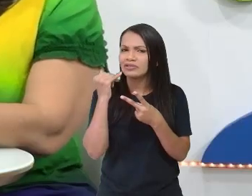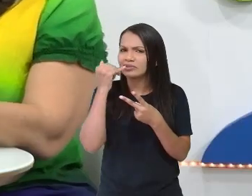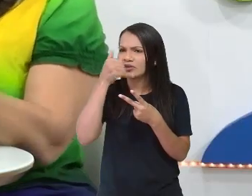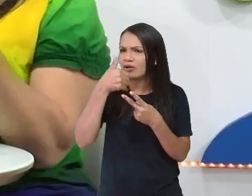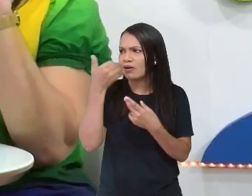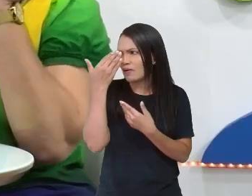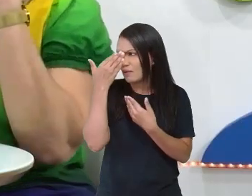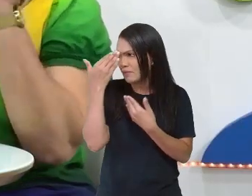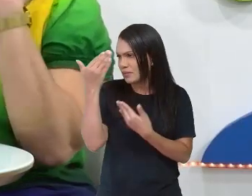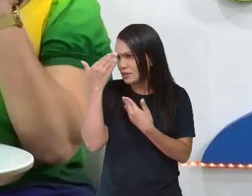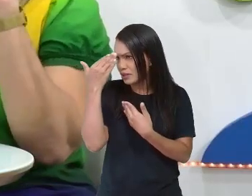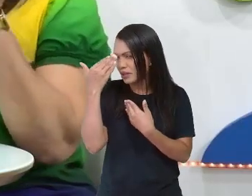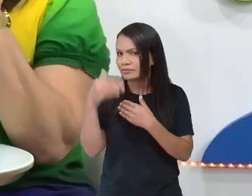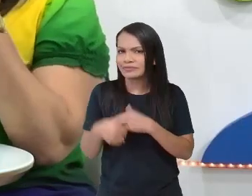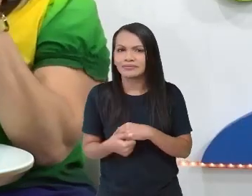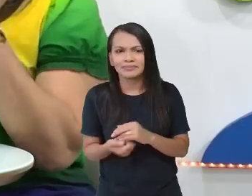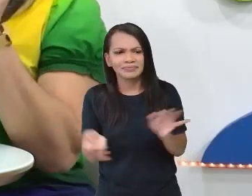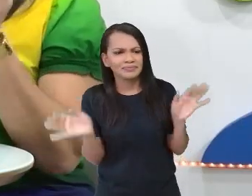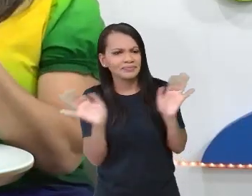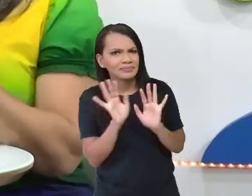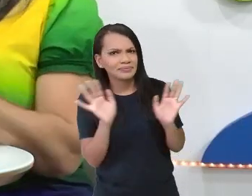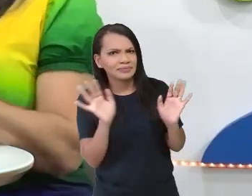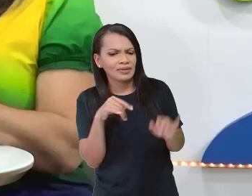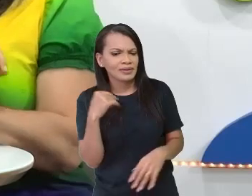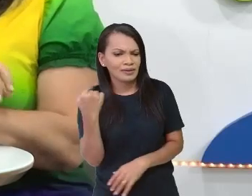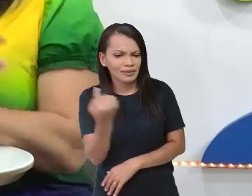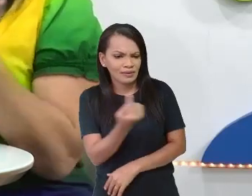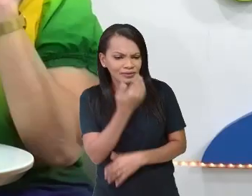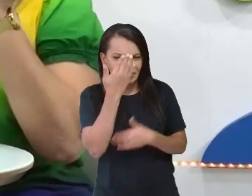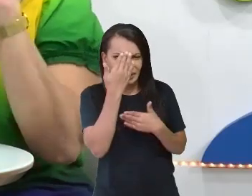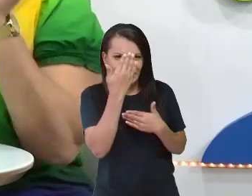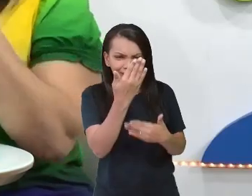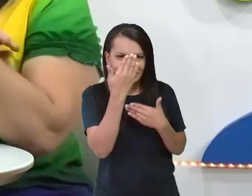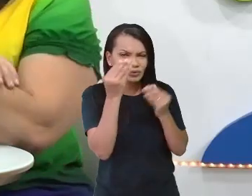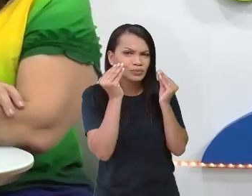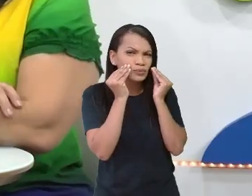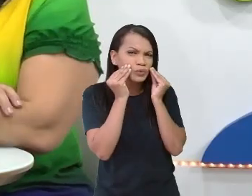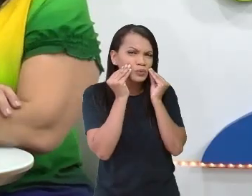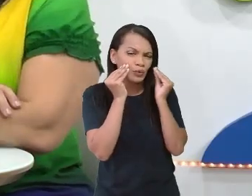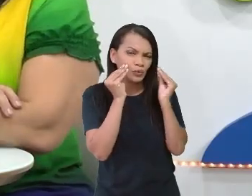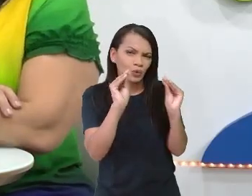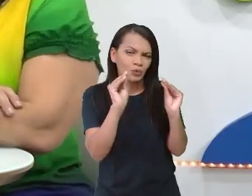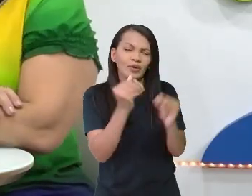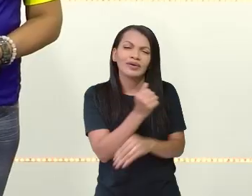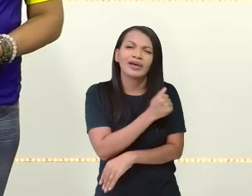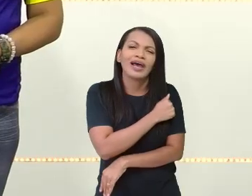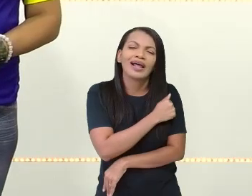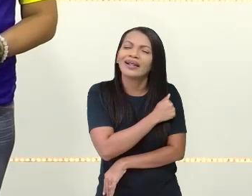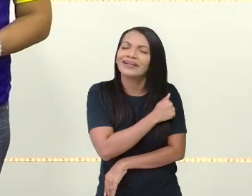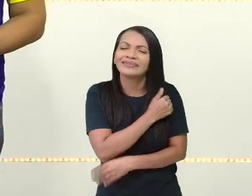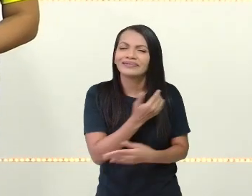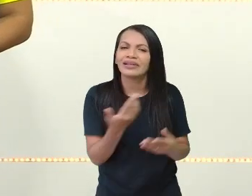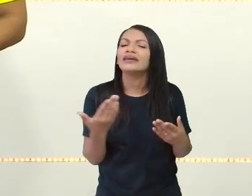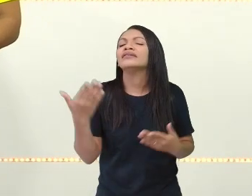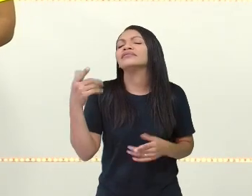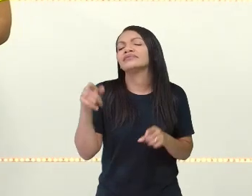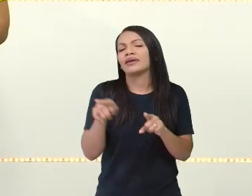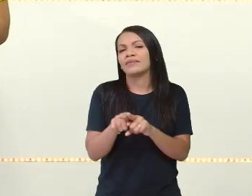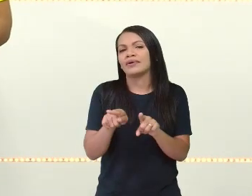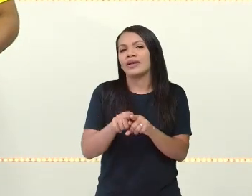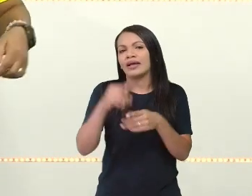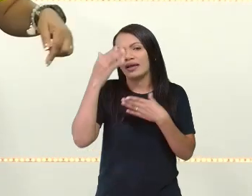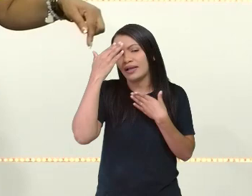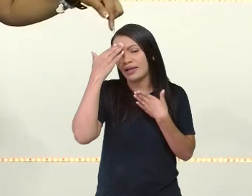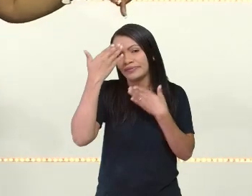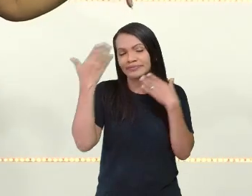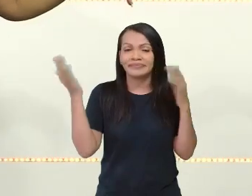muito obrigada. Nós que agradecemos. Beijos. Então, também quero agradecer